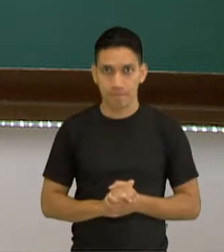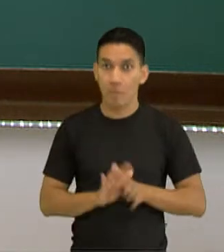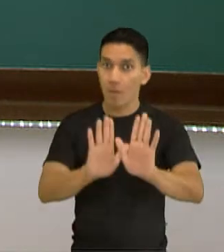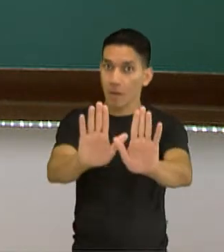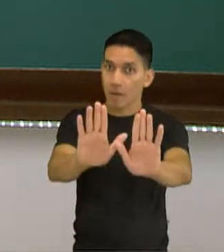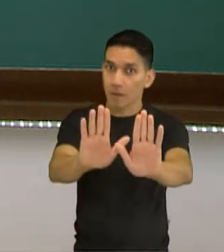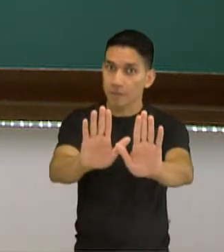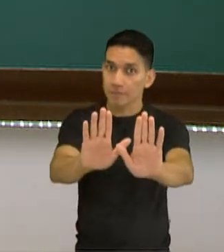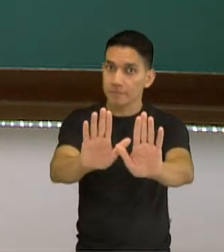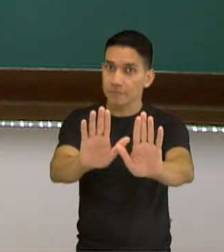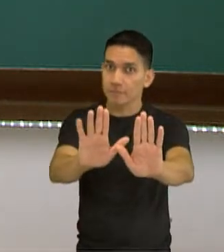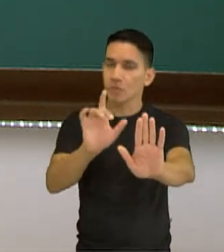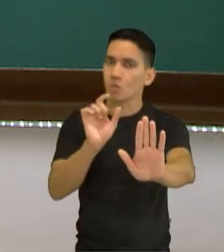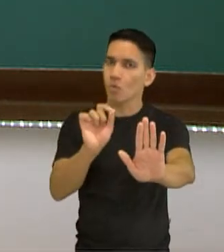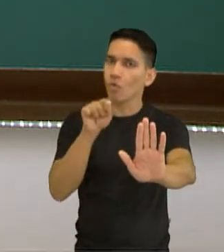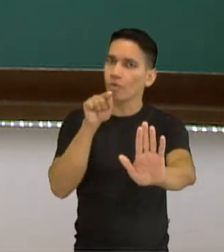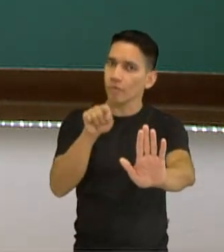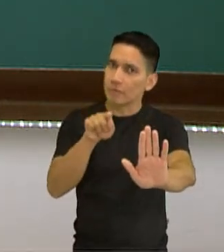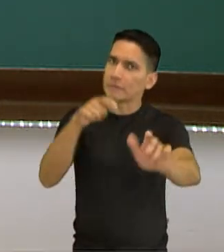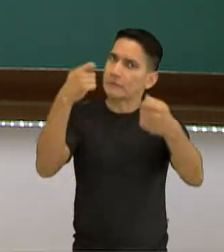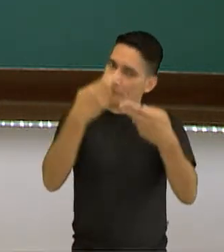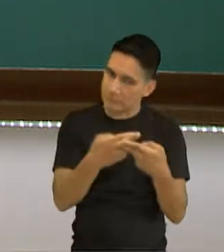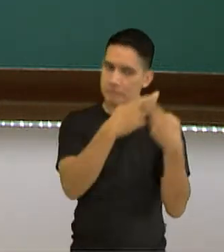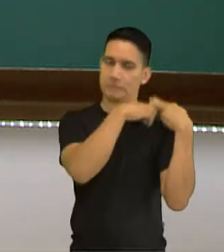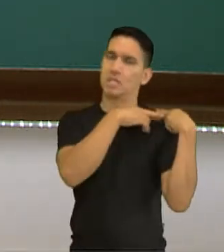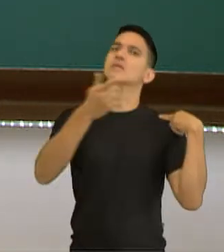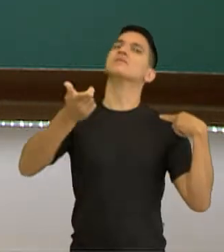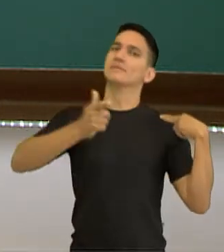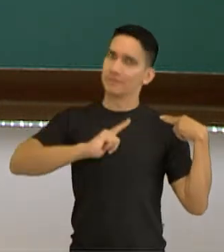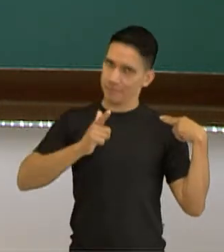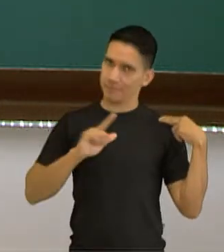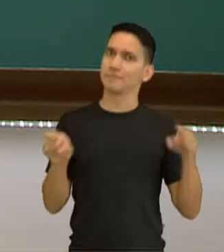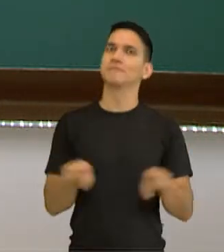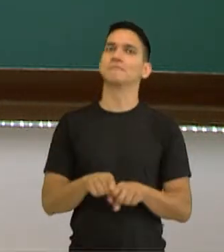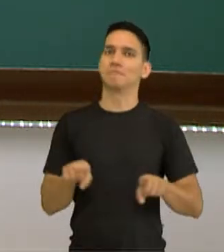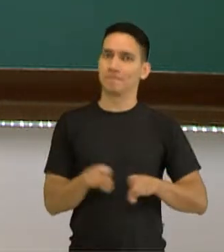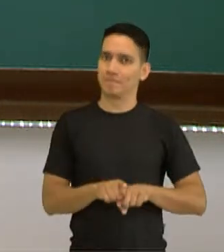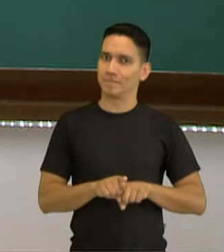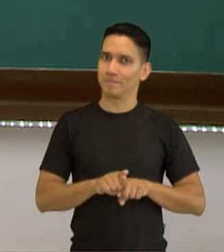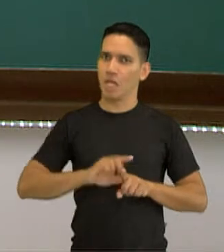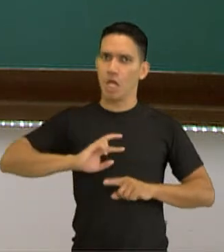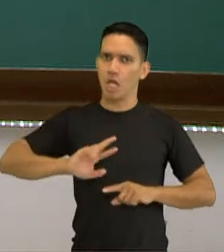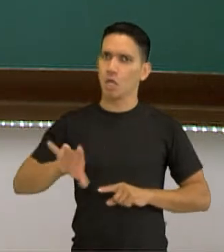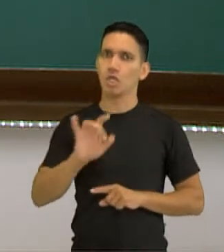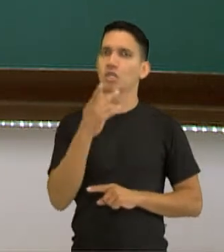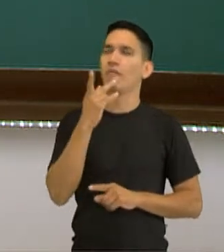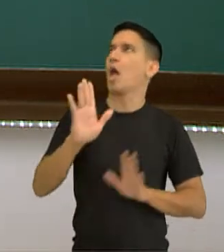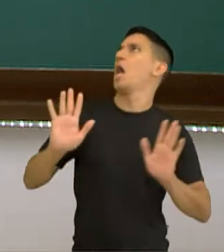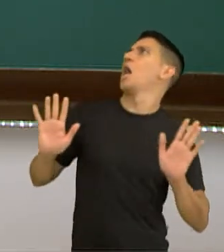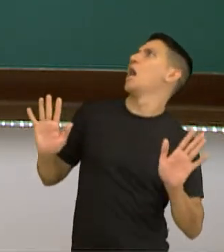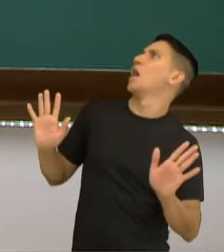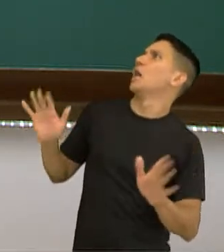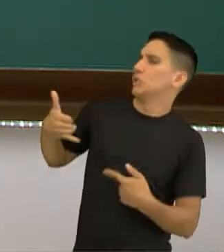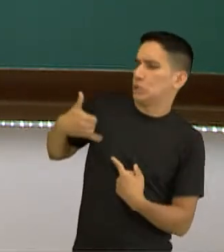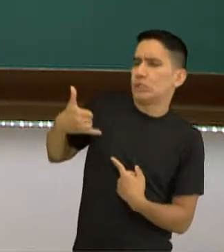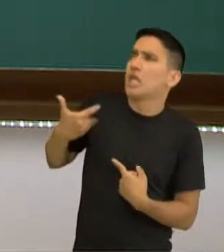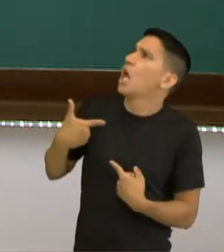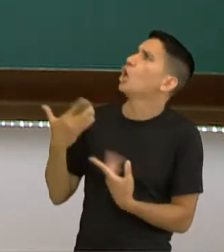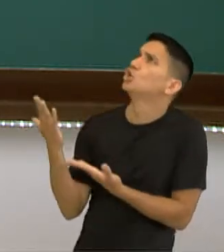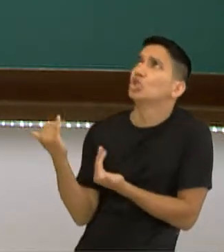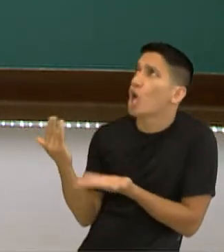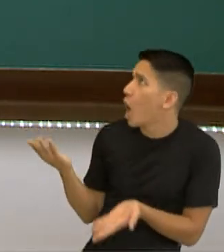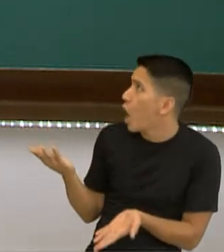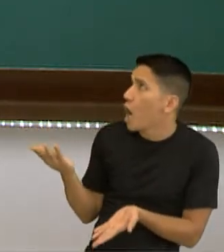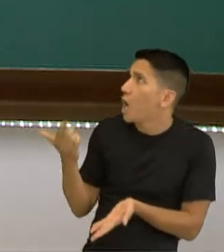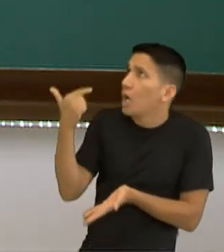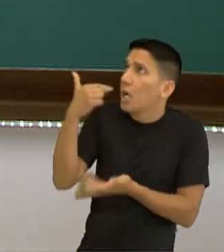porém, você tem responsabilidades. Não dá para usar o argumento de tenho pouca idade, então